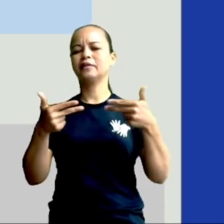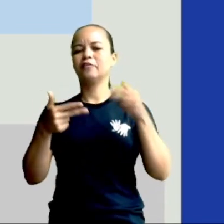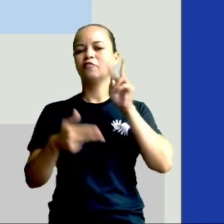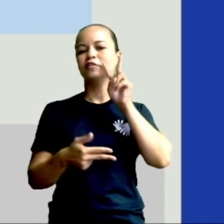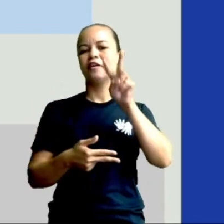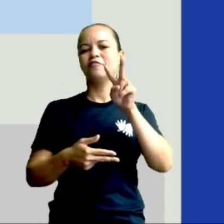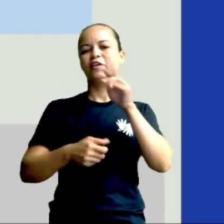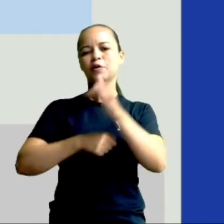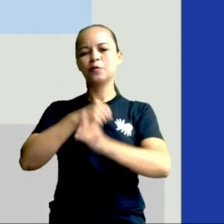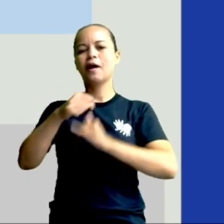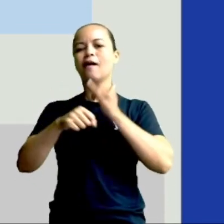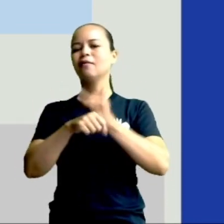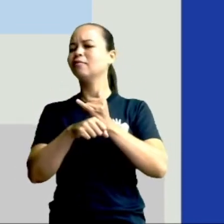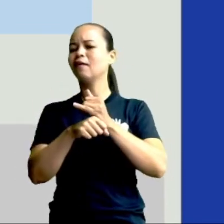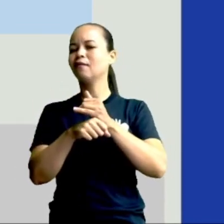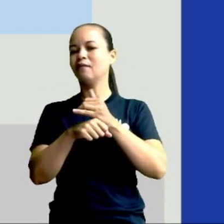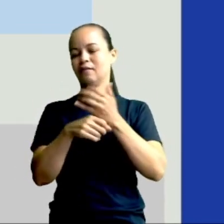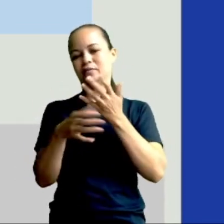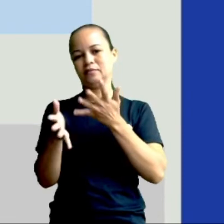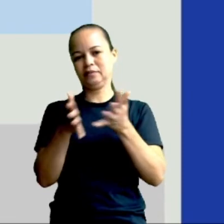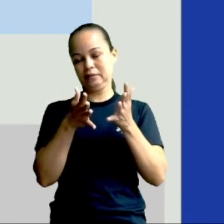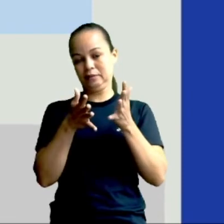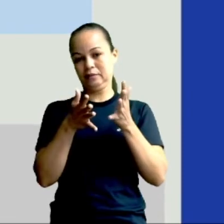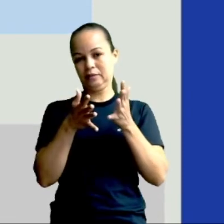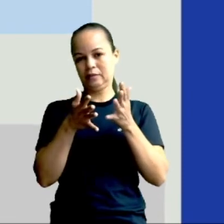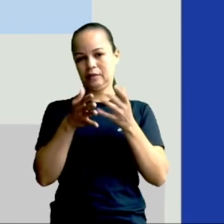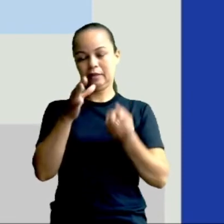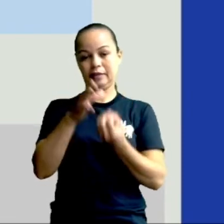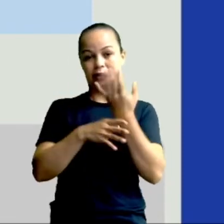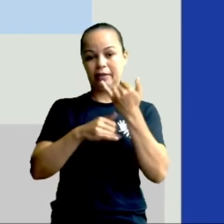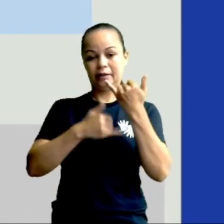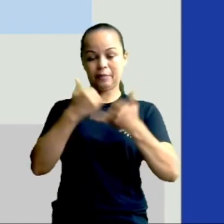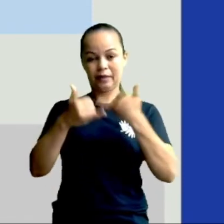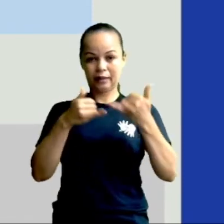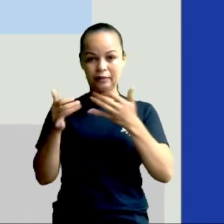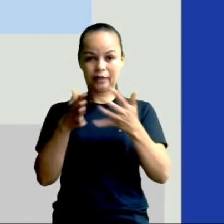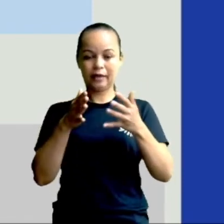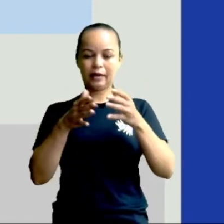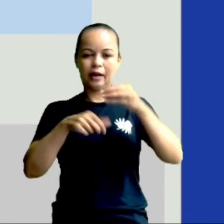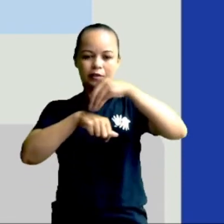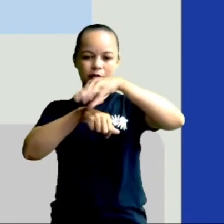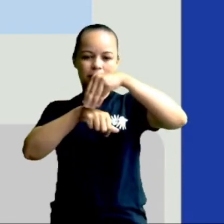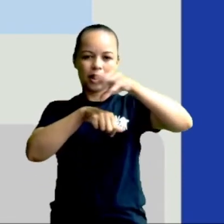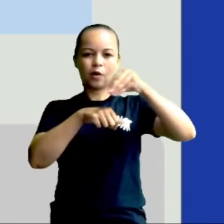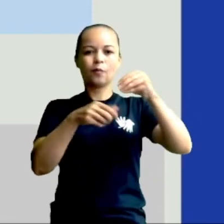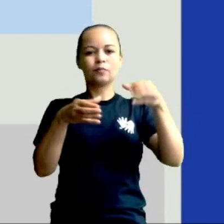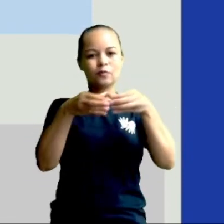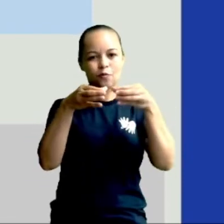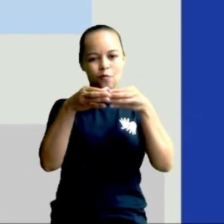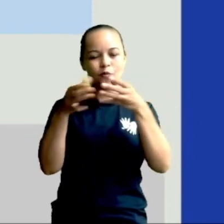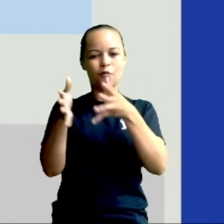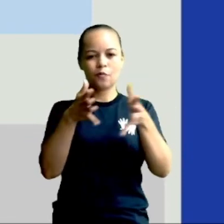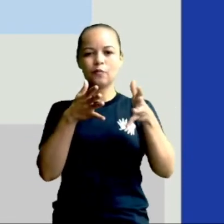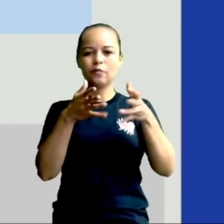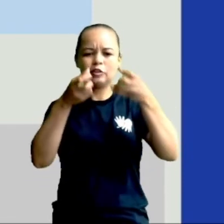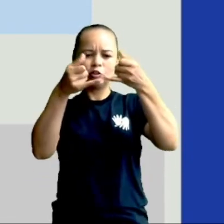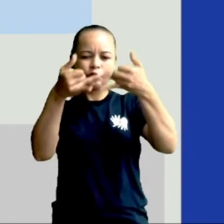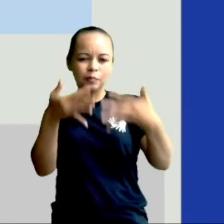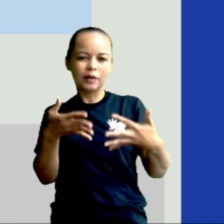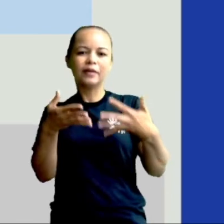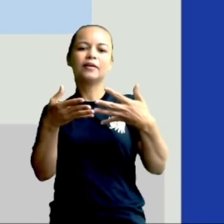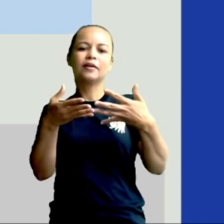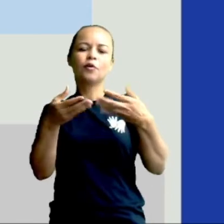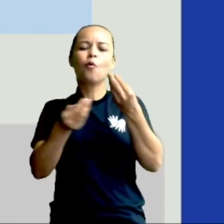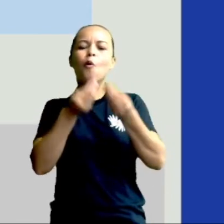internet? Após criar a brincadeira, compartilhe com sua turma e não esqueça de explicar como se